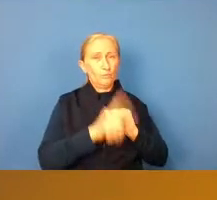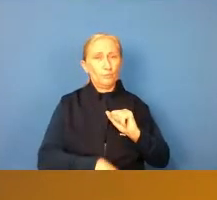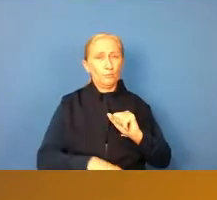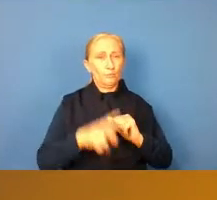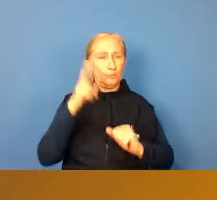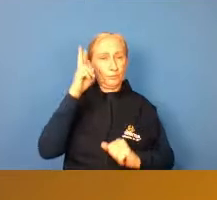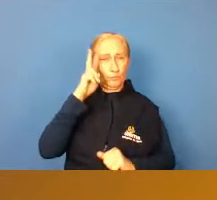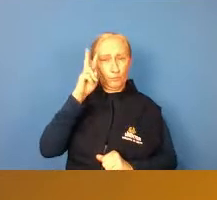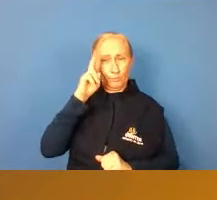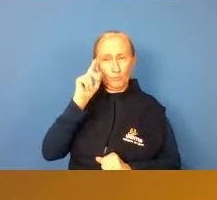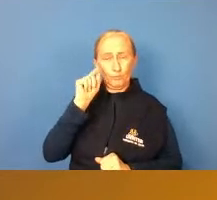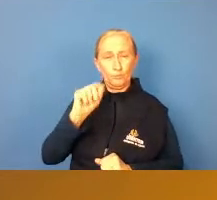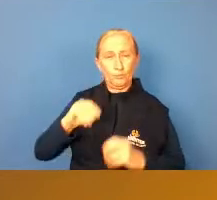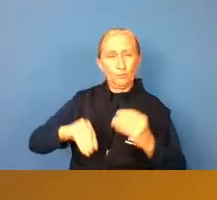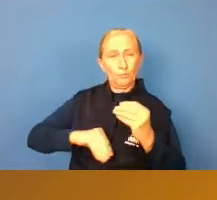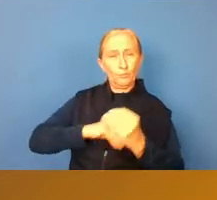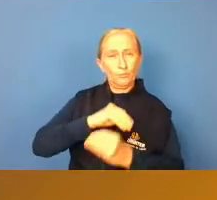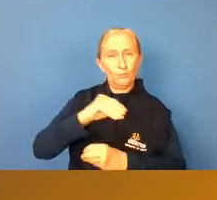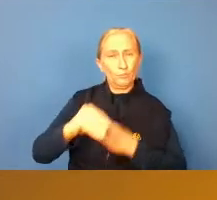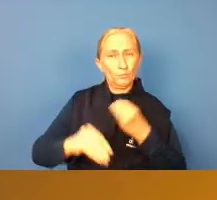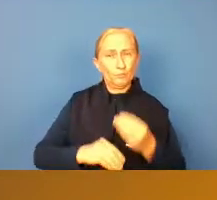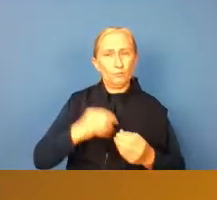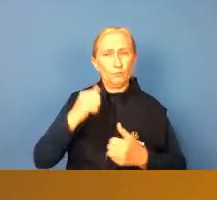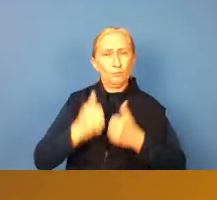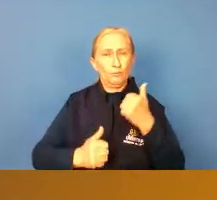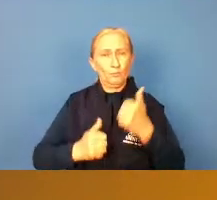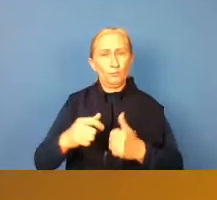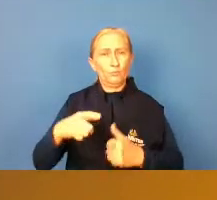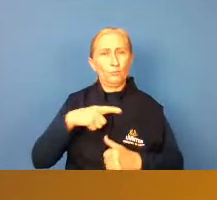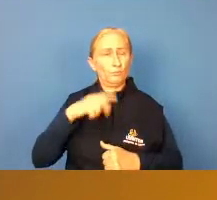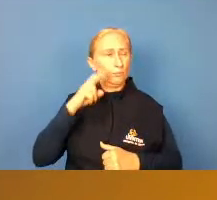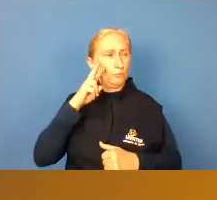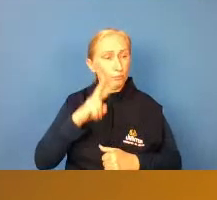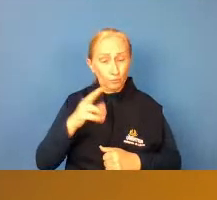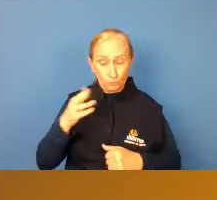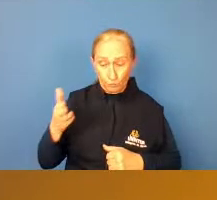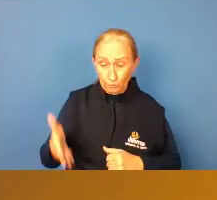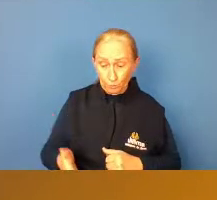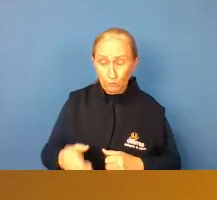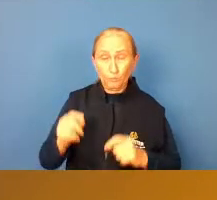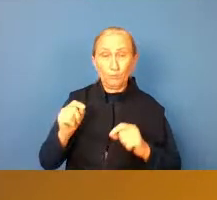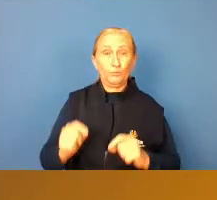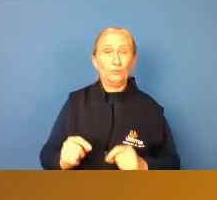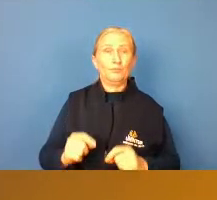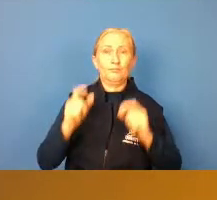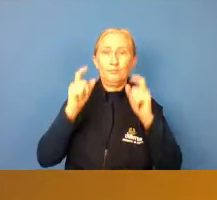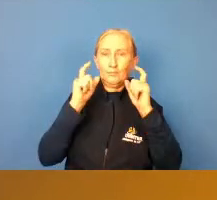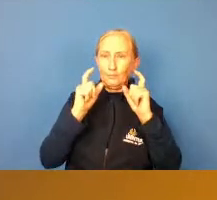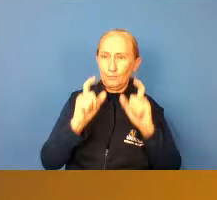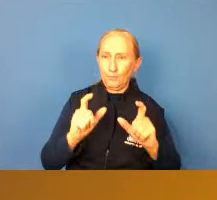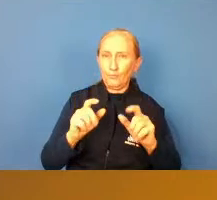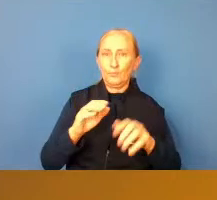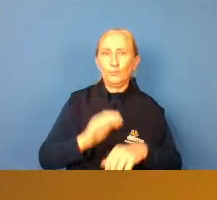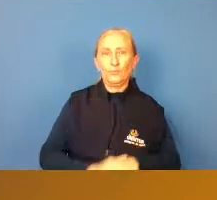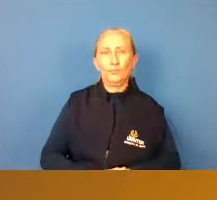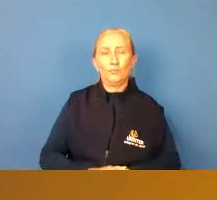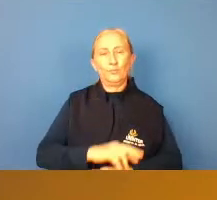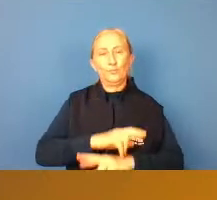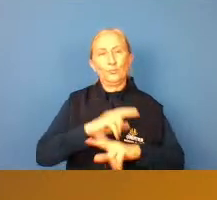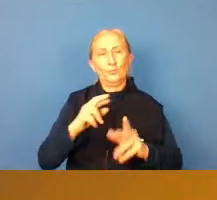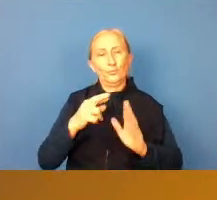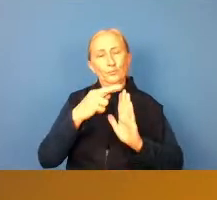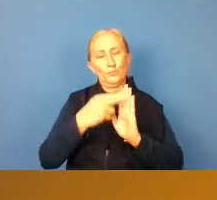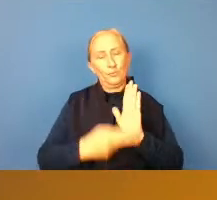história que envolve o futebol que nós vemos hoje é bem interessante então tem muitos